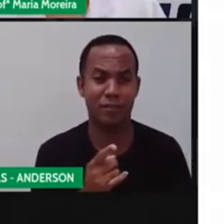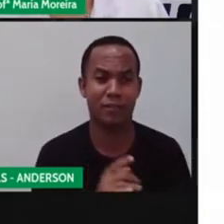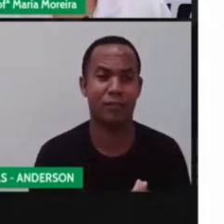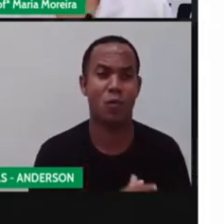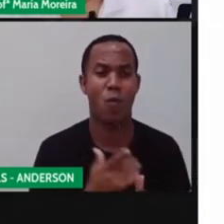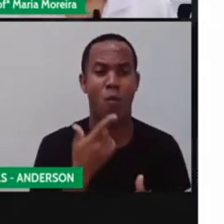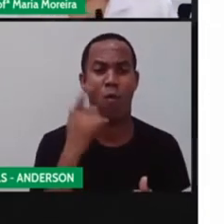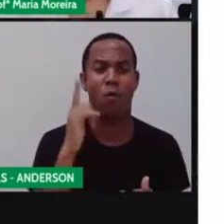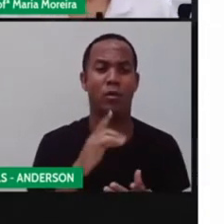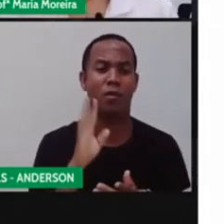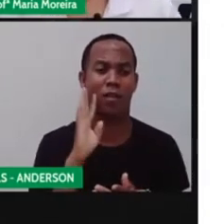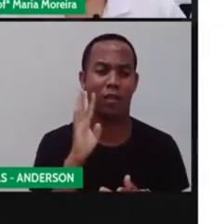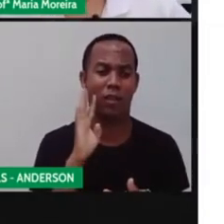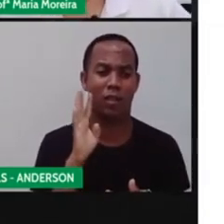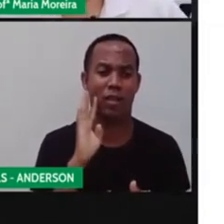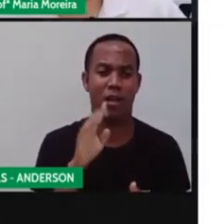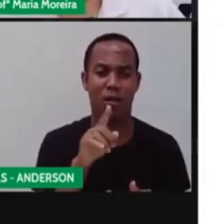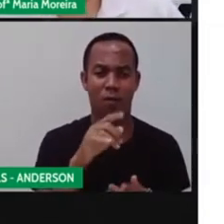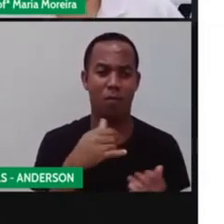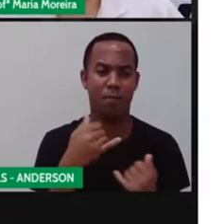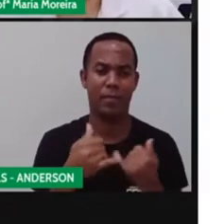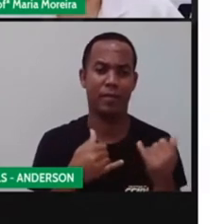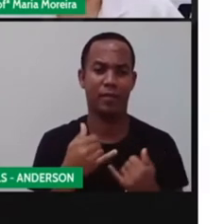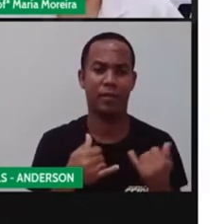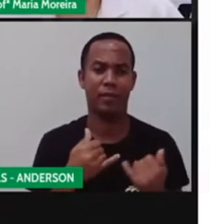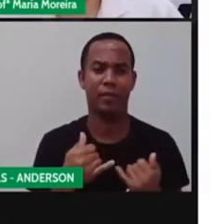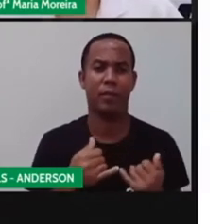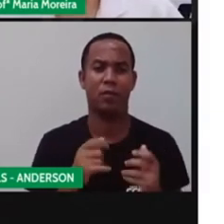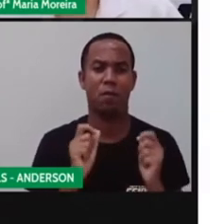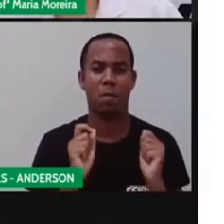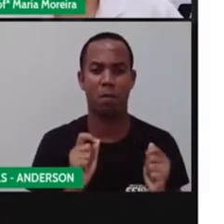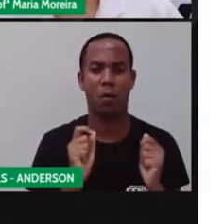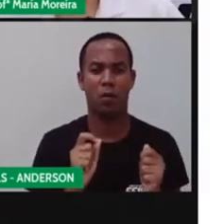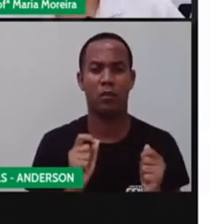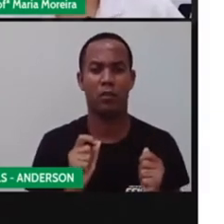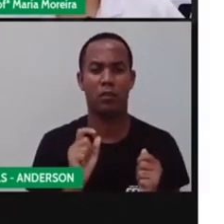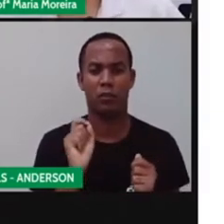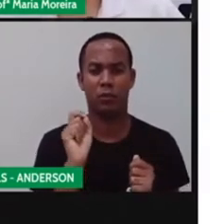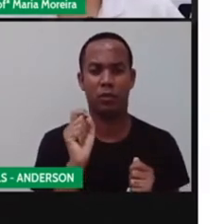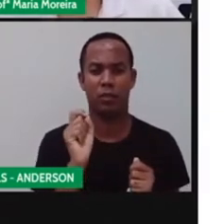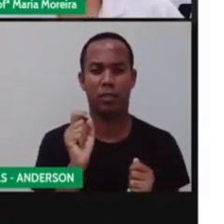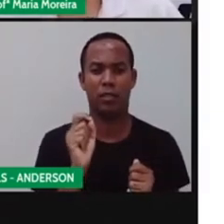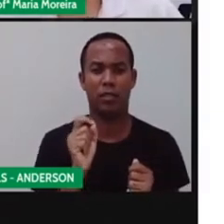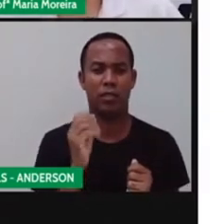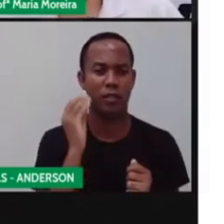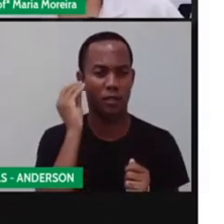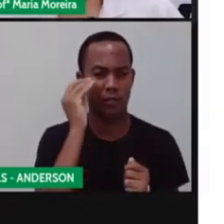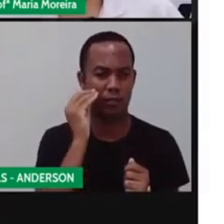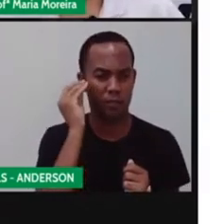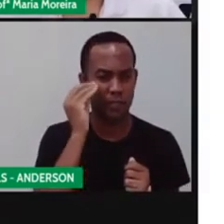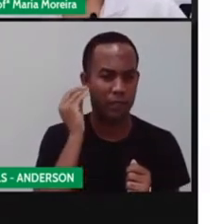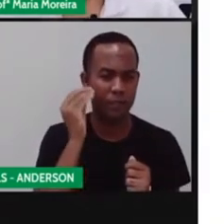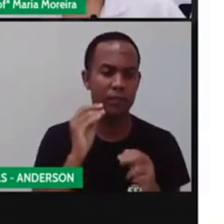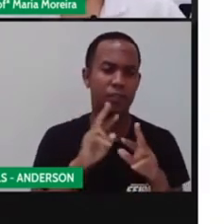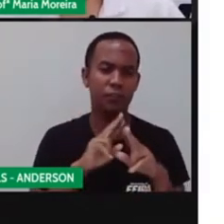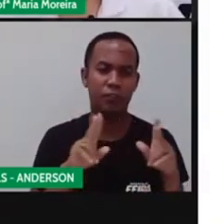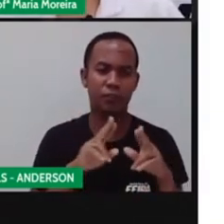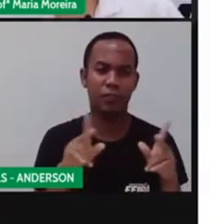Outra coisa legal é que os brinquedos oferecem possibilidades de experiências variadas,